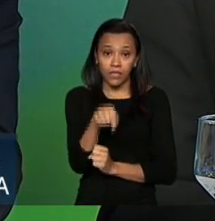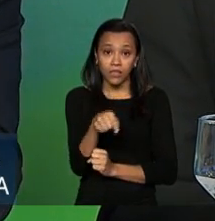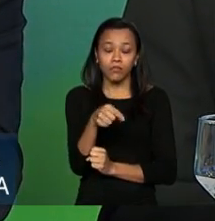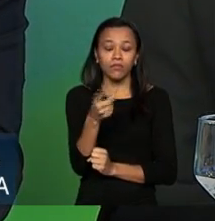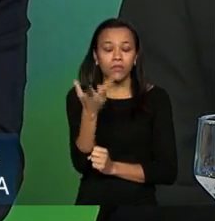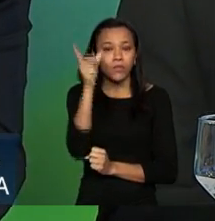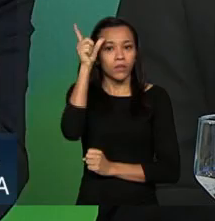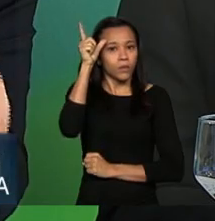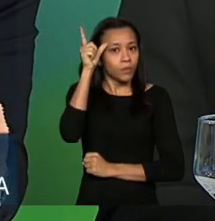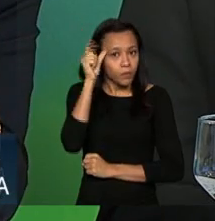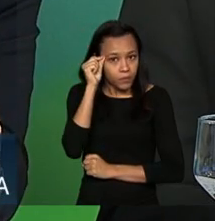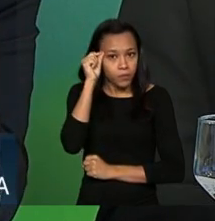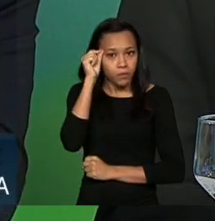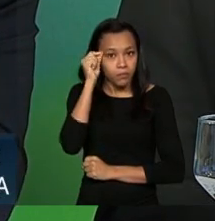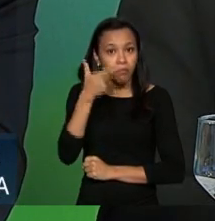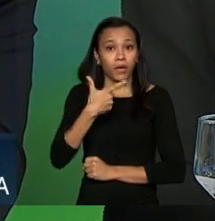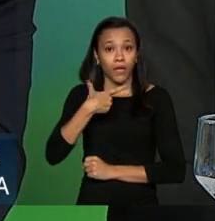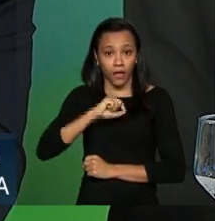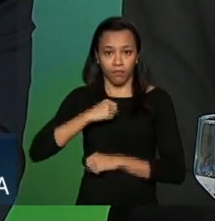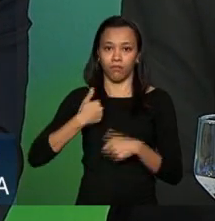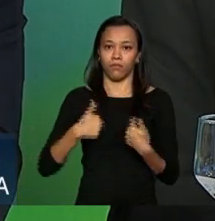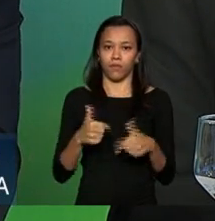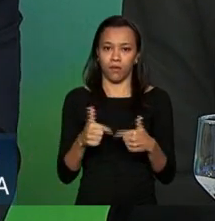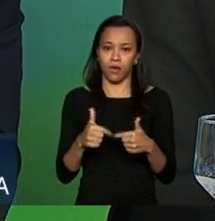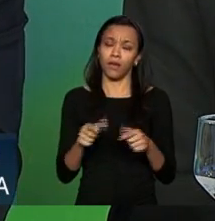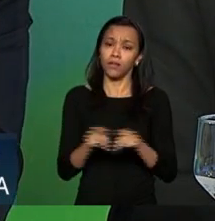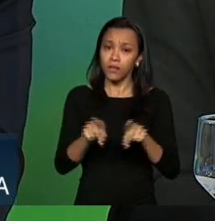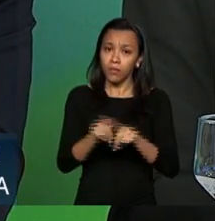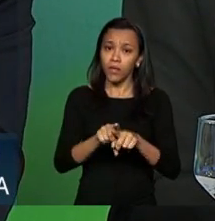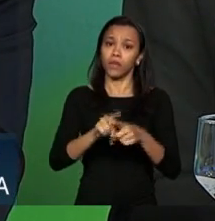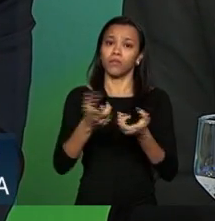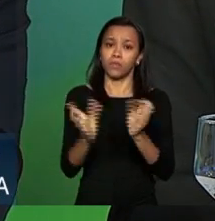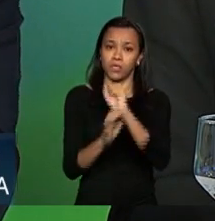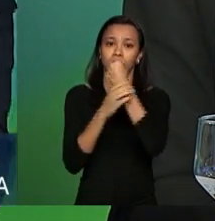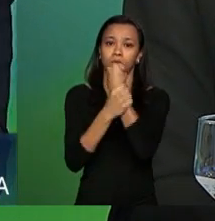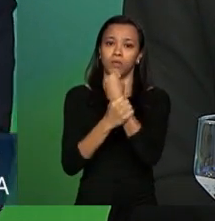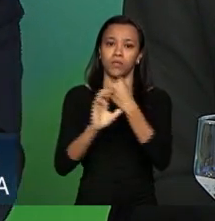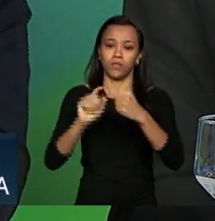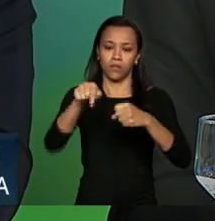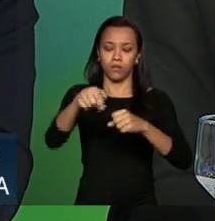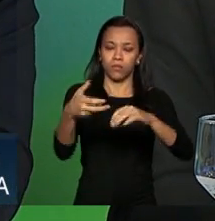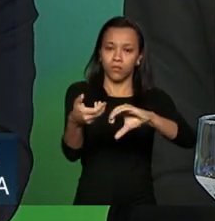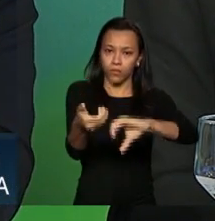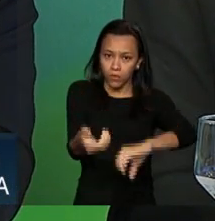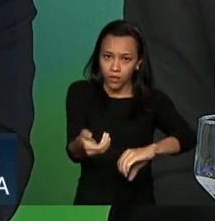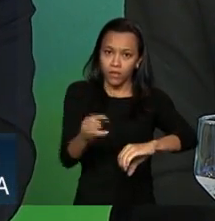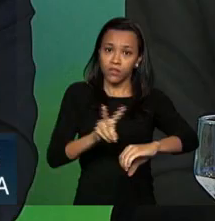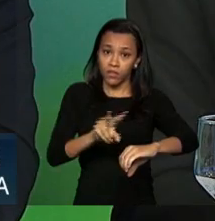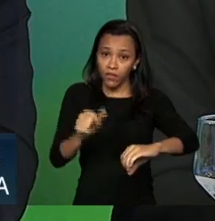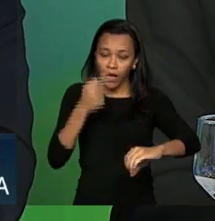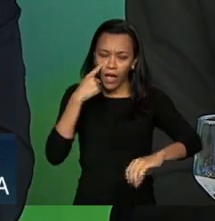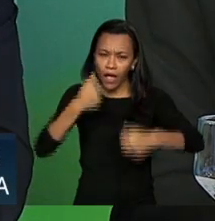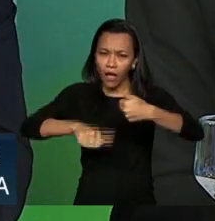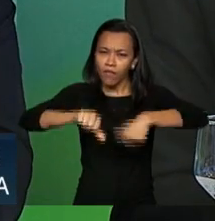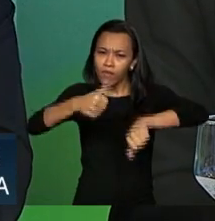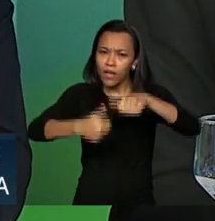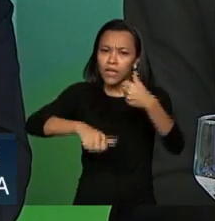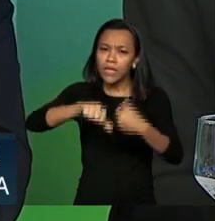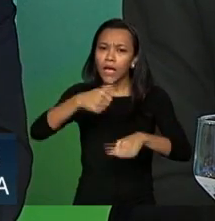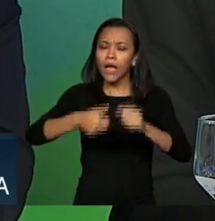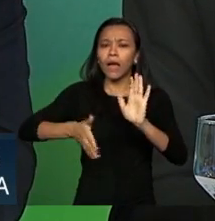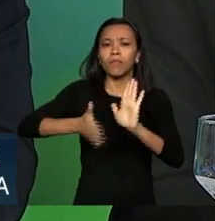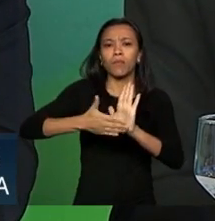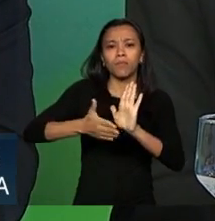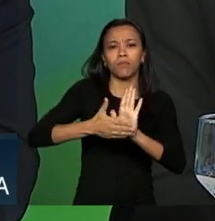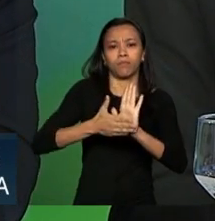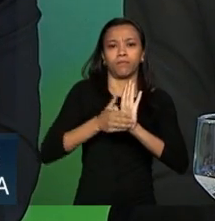tranquilidade para o trabalhador e para o Congresso Nacional que é quem vai apreciar a medida como eu